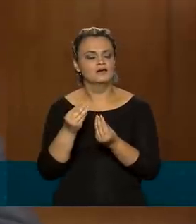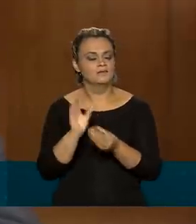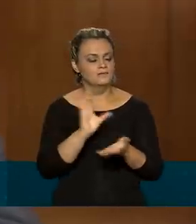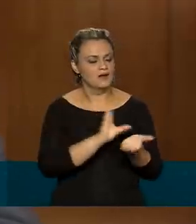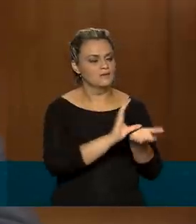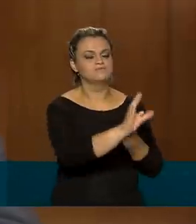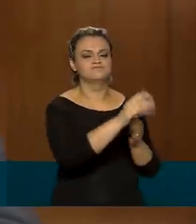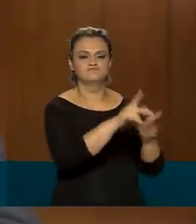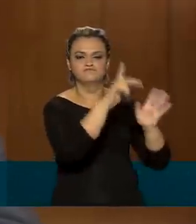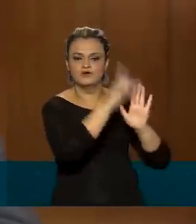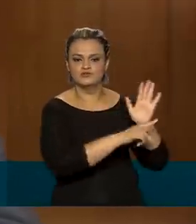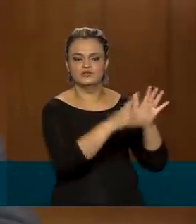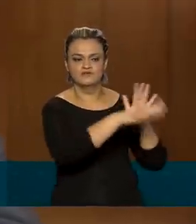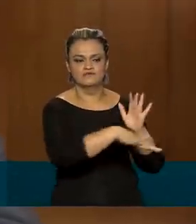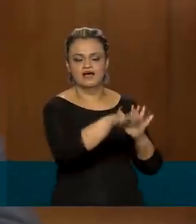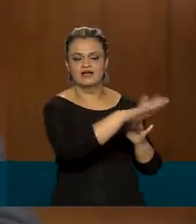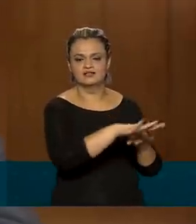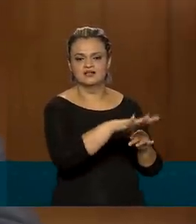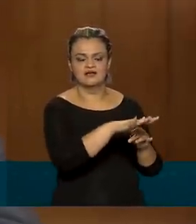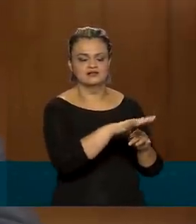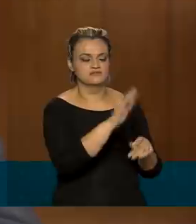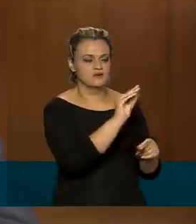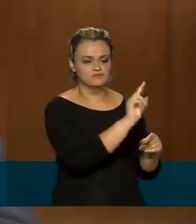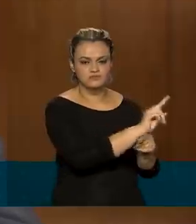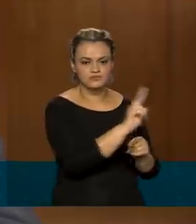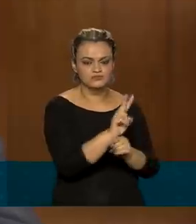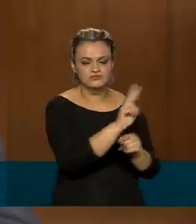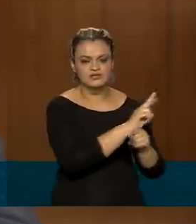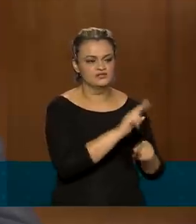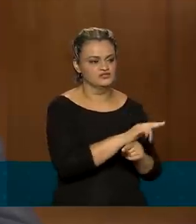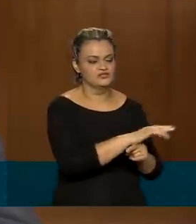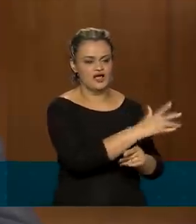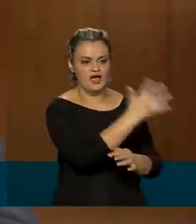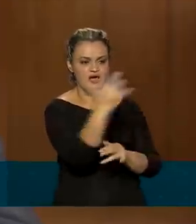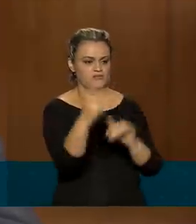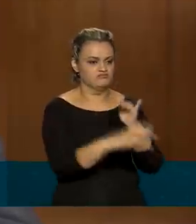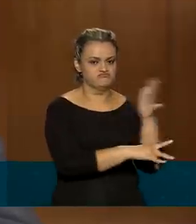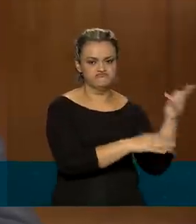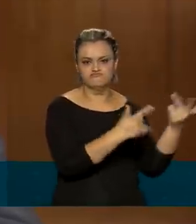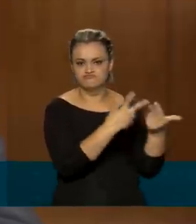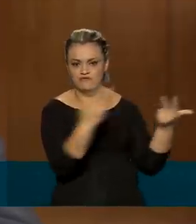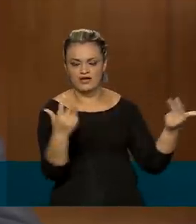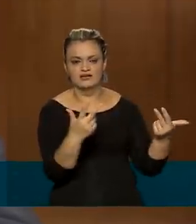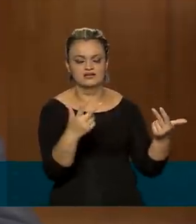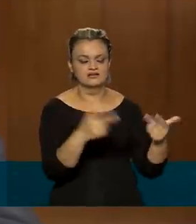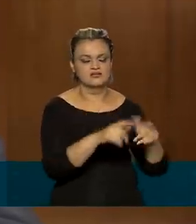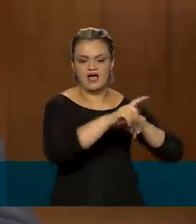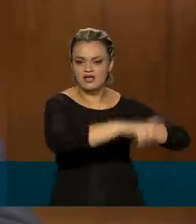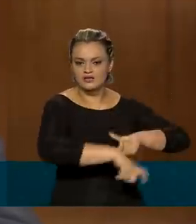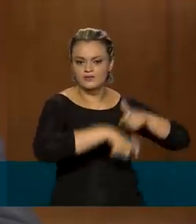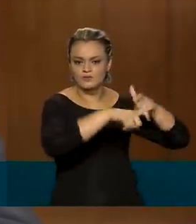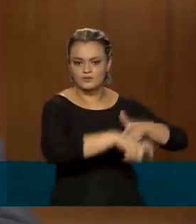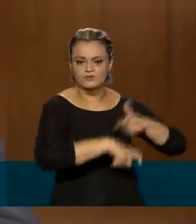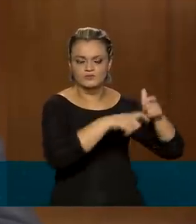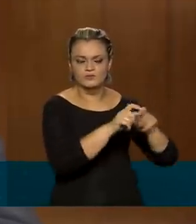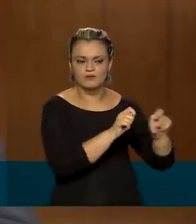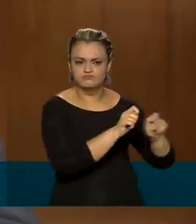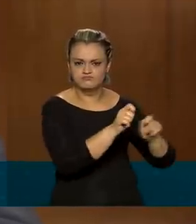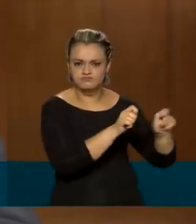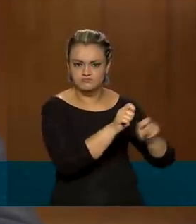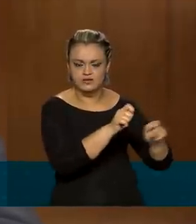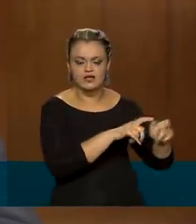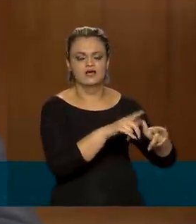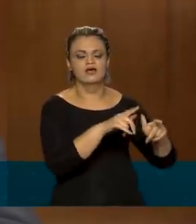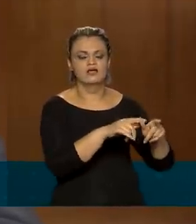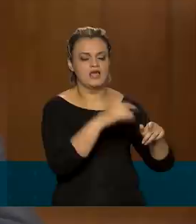verdes, em áreas como conservação e restauração florestal, agricultura de baixas emissões,